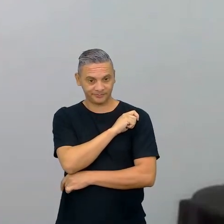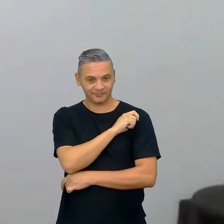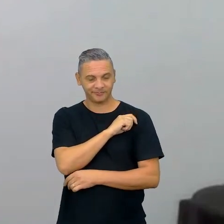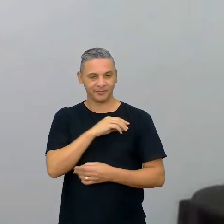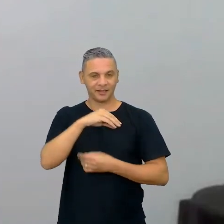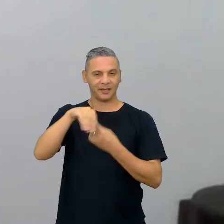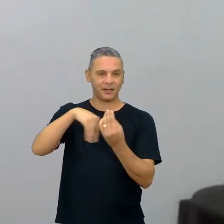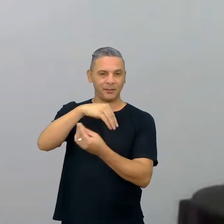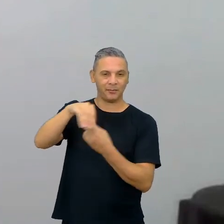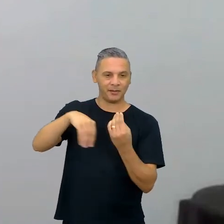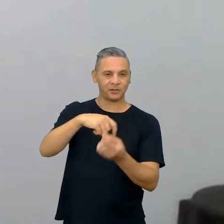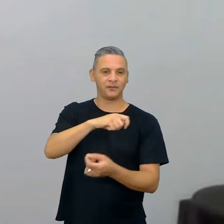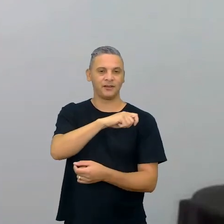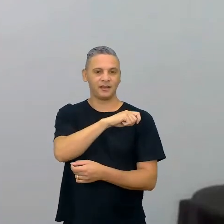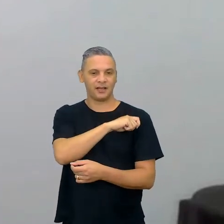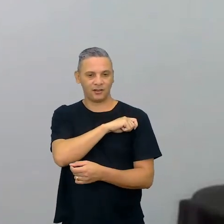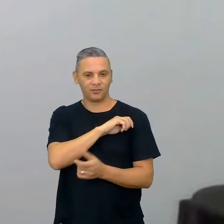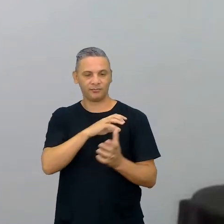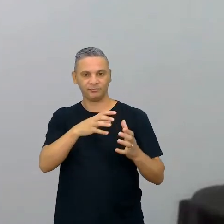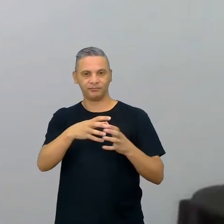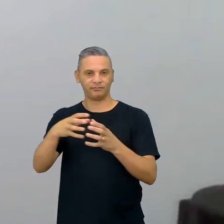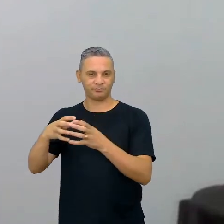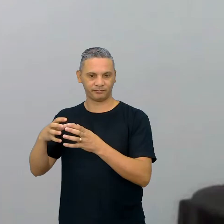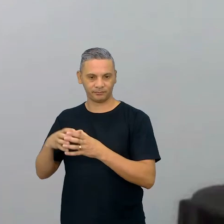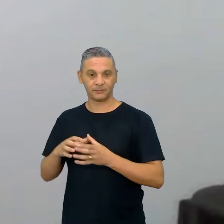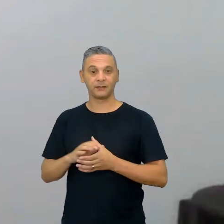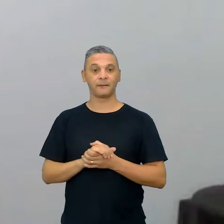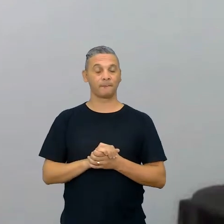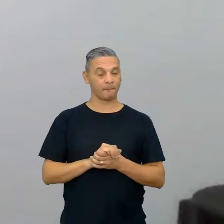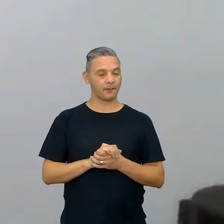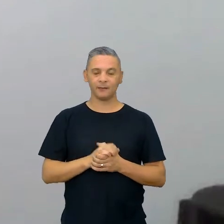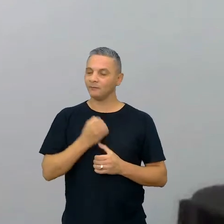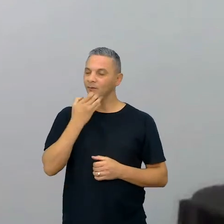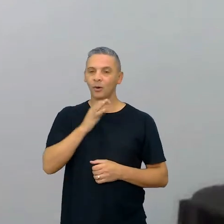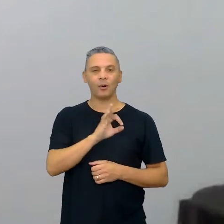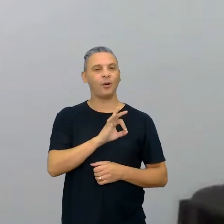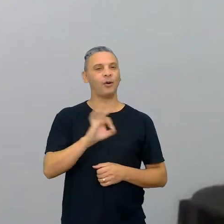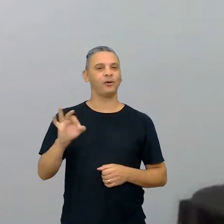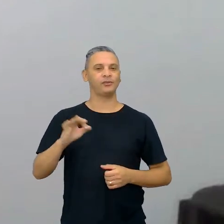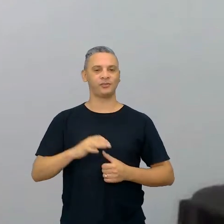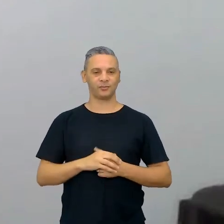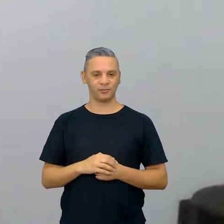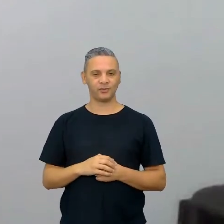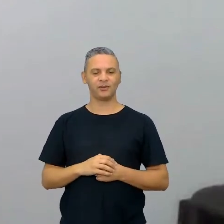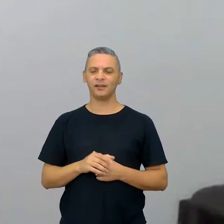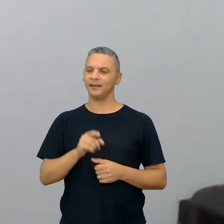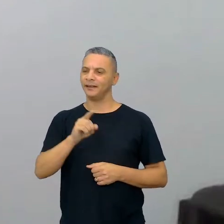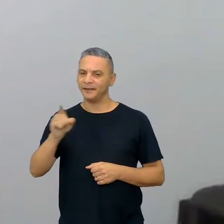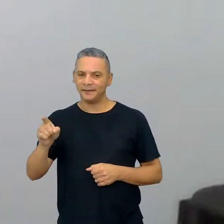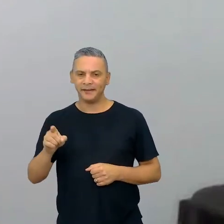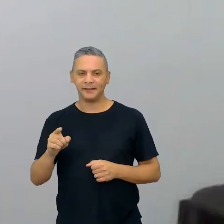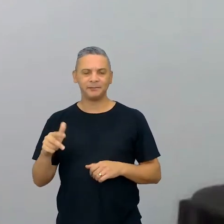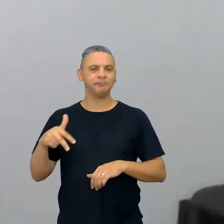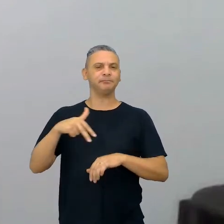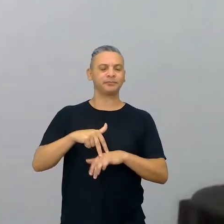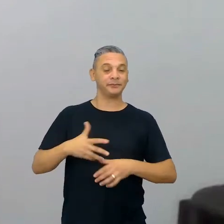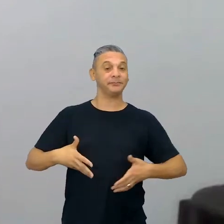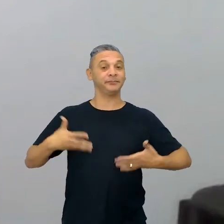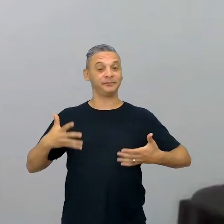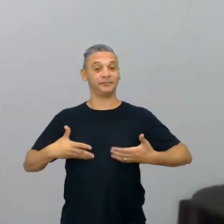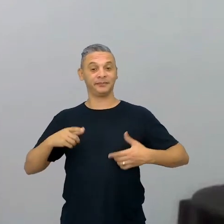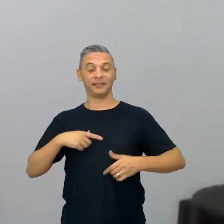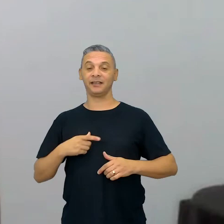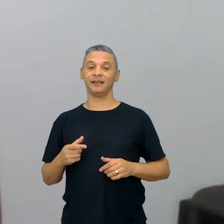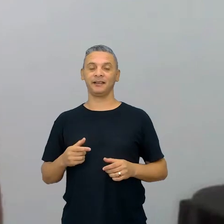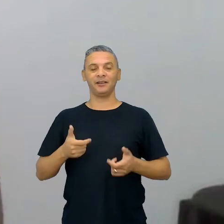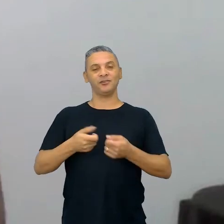mesclando eles até de uma turma com a outra, deu muito certo, deu muito certo, eles ficaram engajados, é um jogo